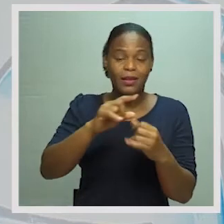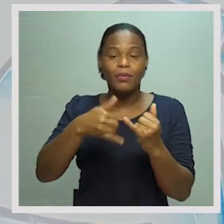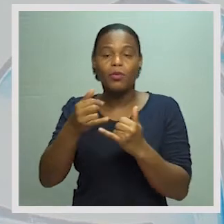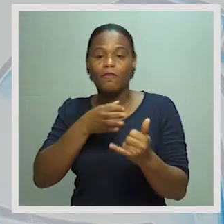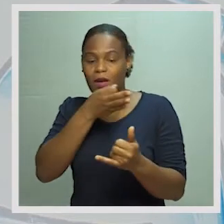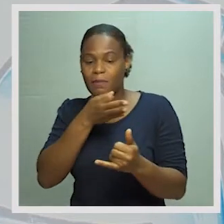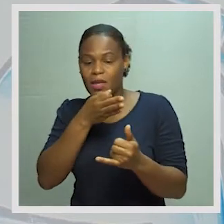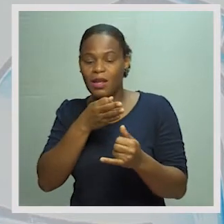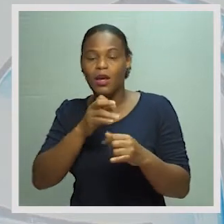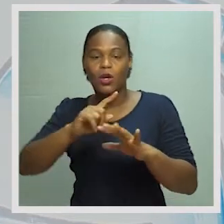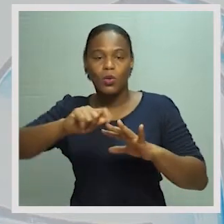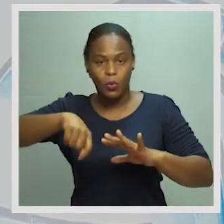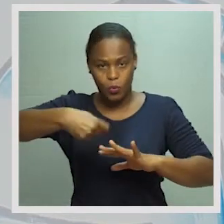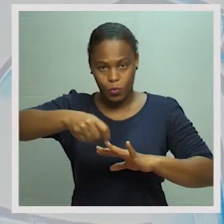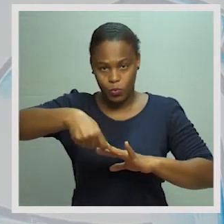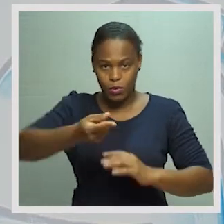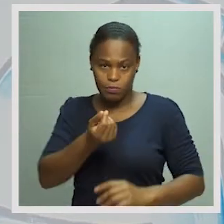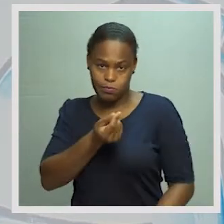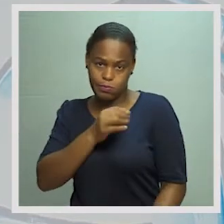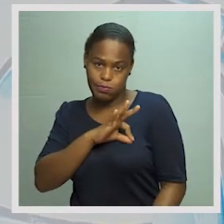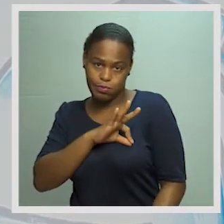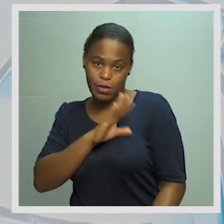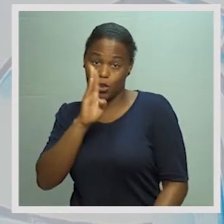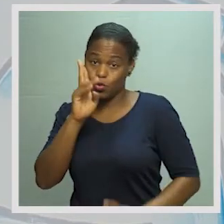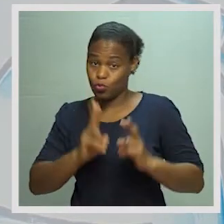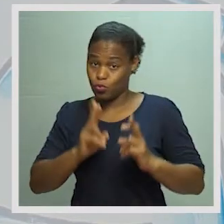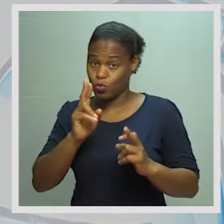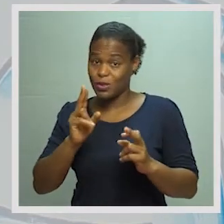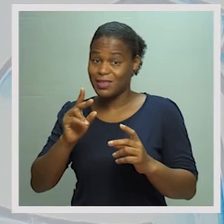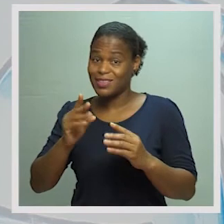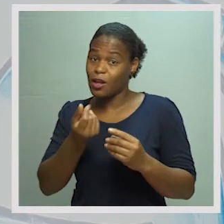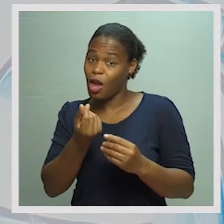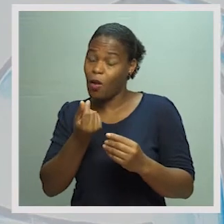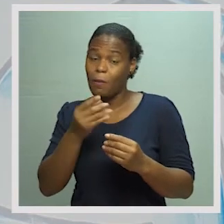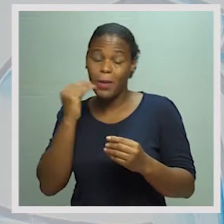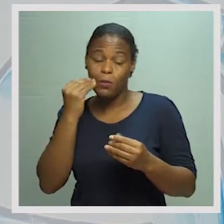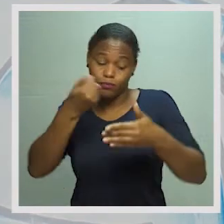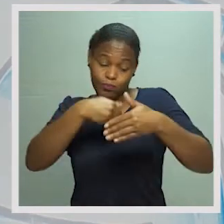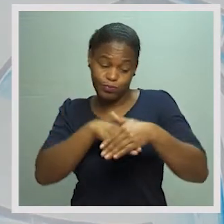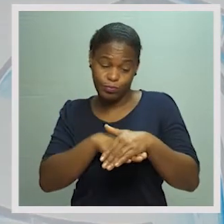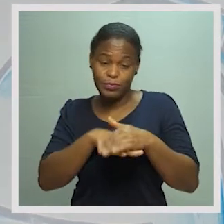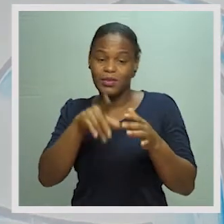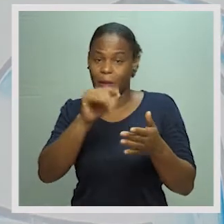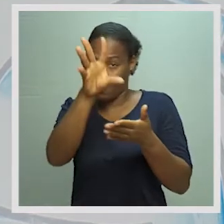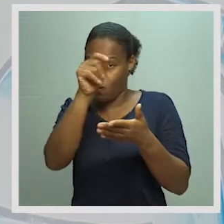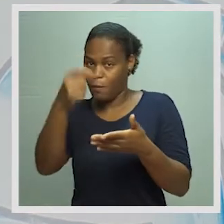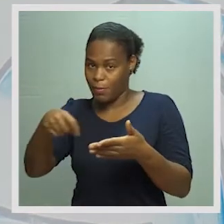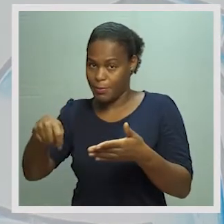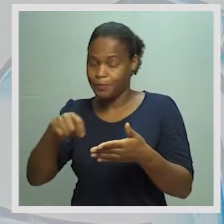famílias, os recursos, vencimentos, juros dos depósitos. Vamos colocar.